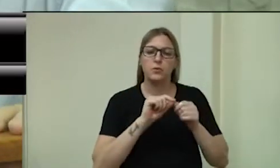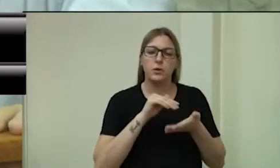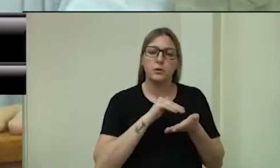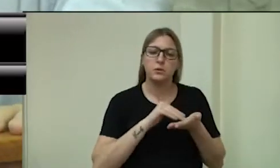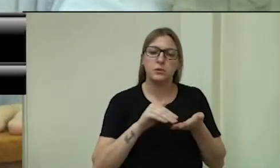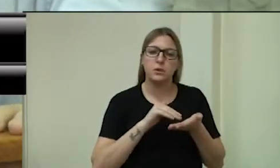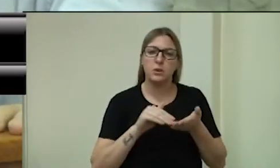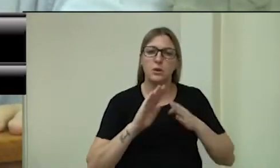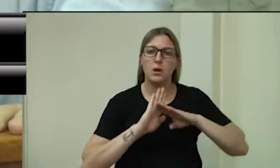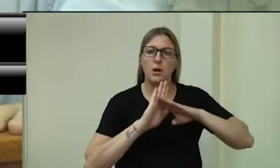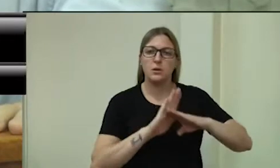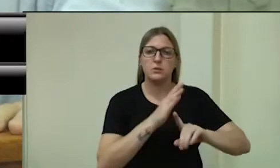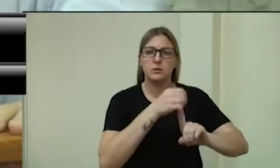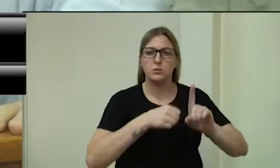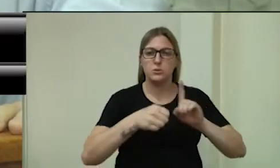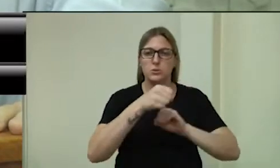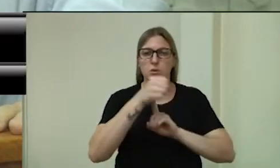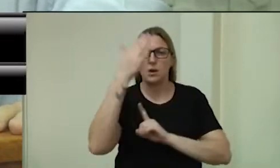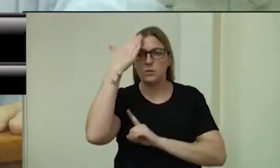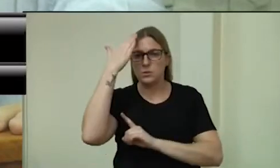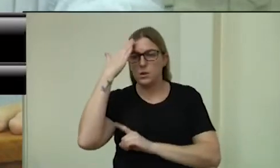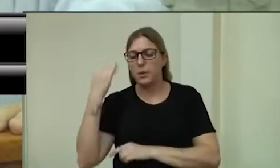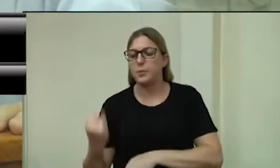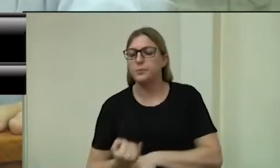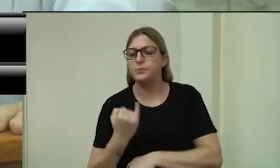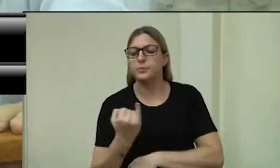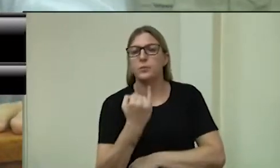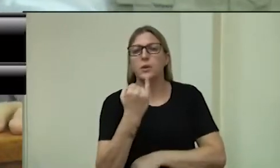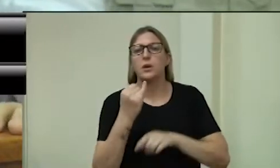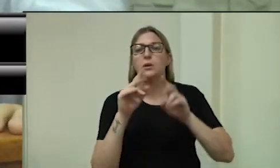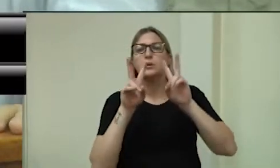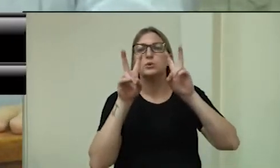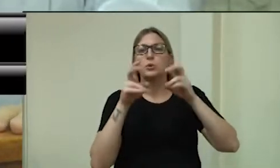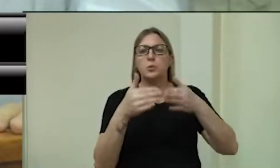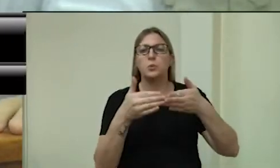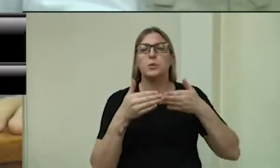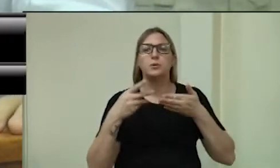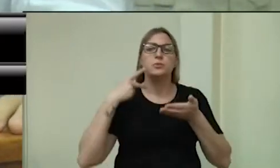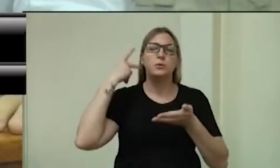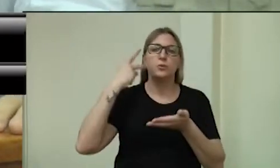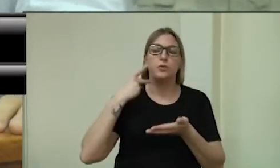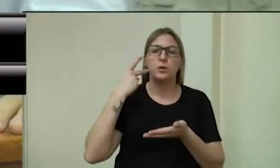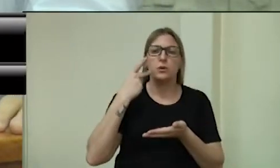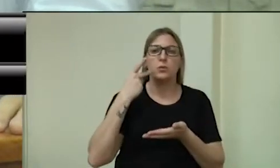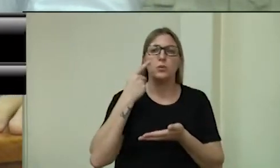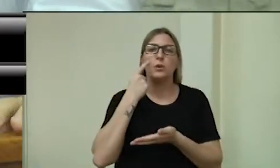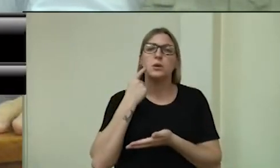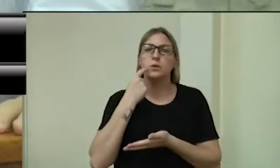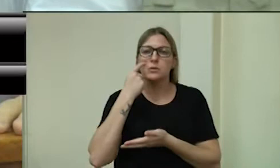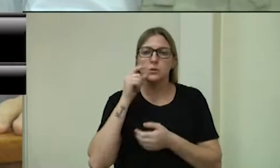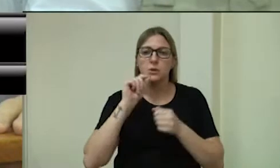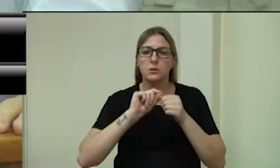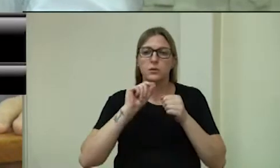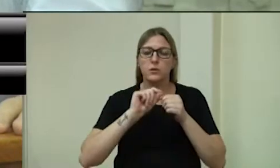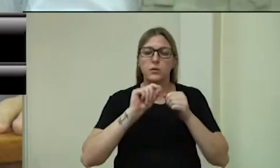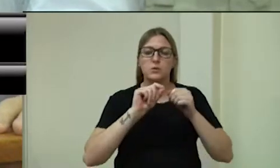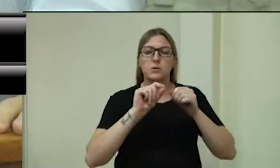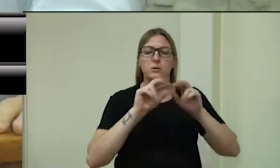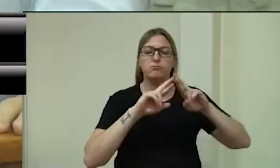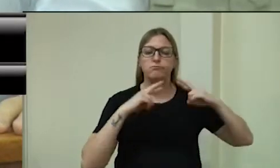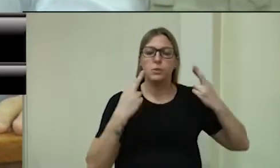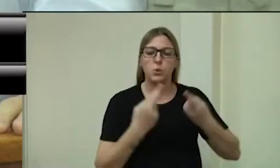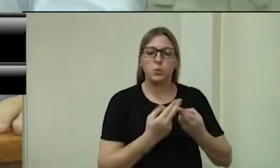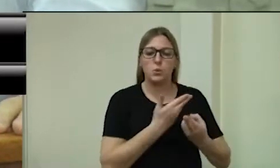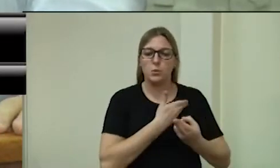dele. E com relação ao requerimento da vereadora Sandra, também, com relação à marcação da audiência pública com a empresa que estaciona, acho que é